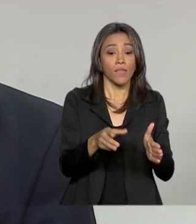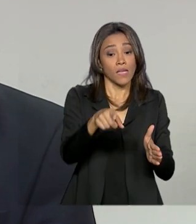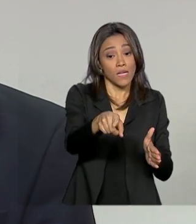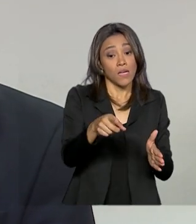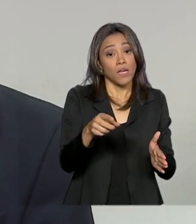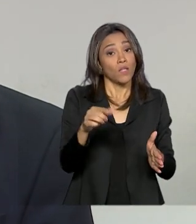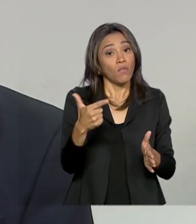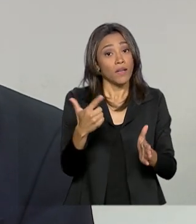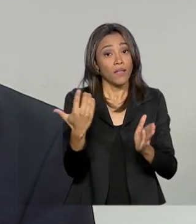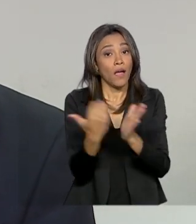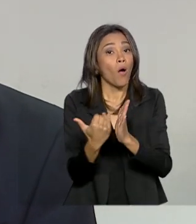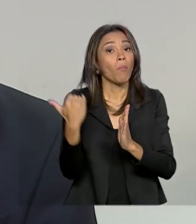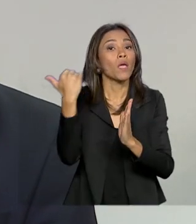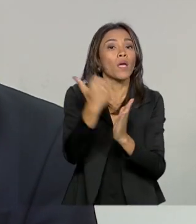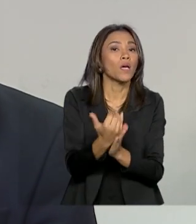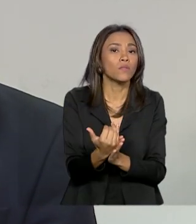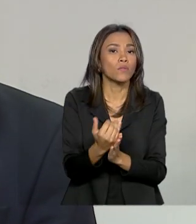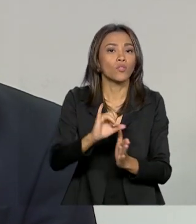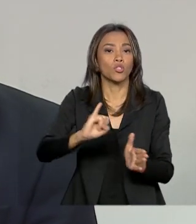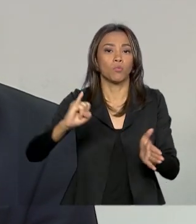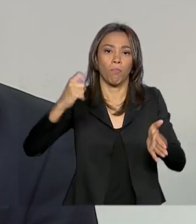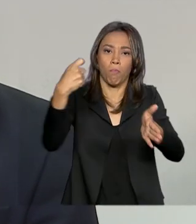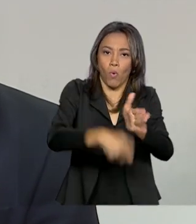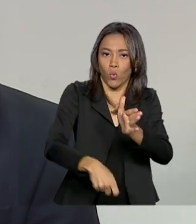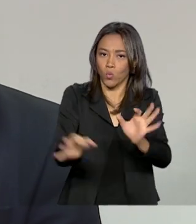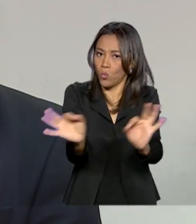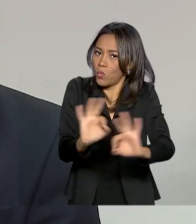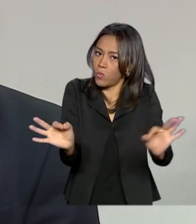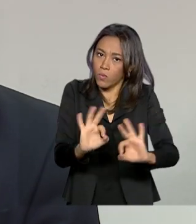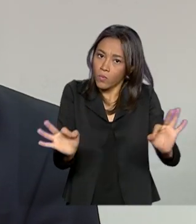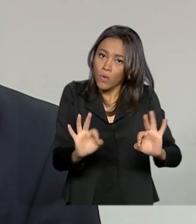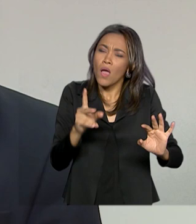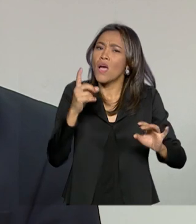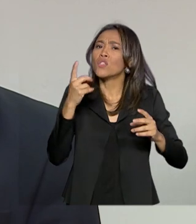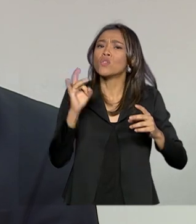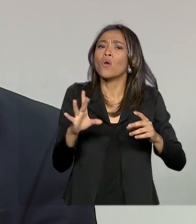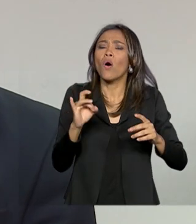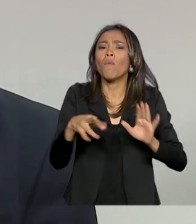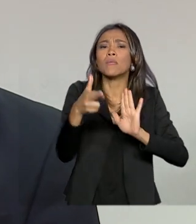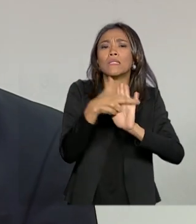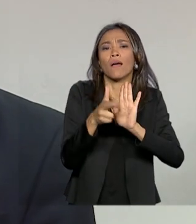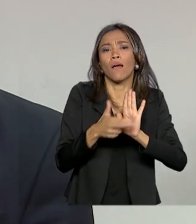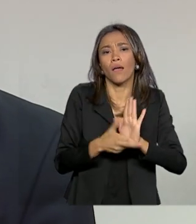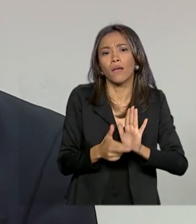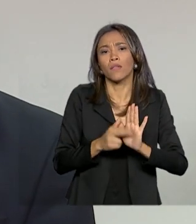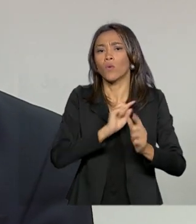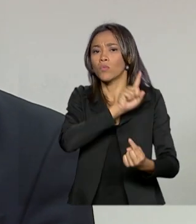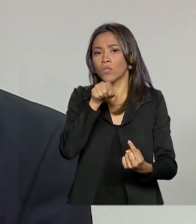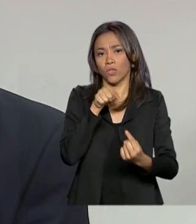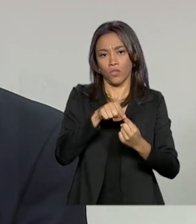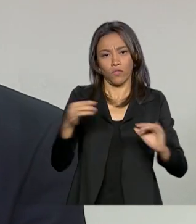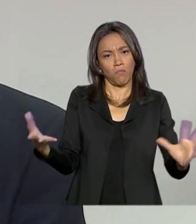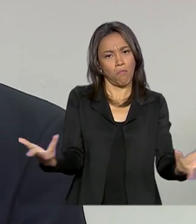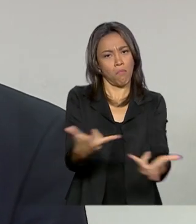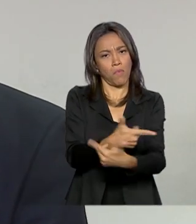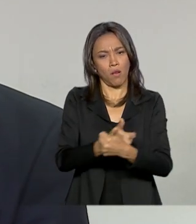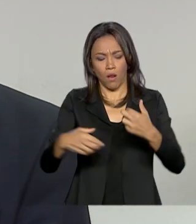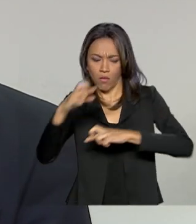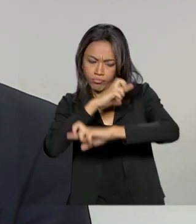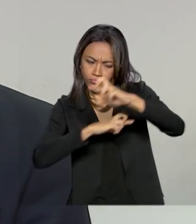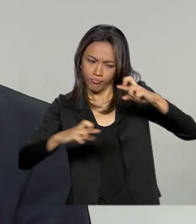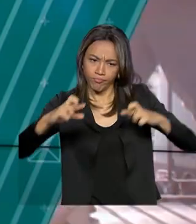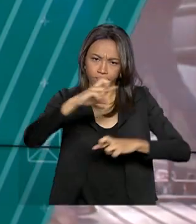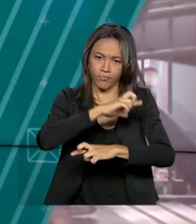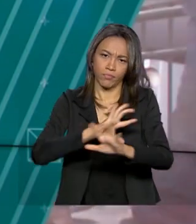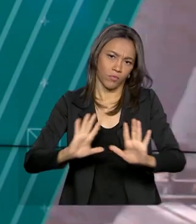de aumento de carga tributária. Ela é uma modificação operacional para aprimorar as técnicas de fiscalização da Receita